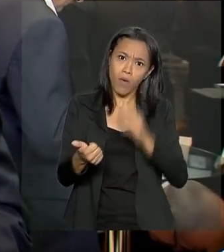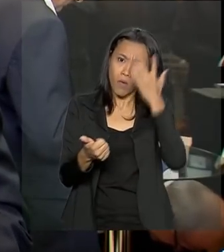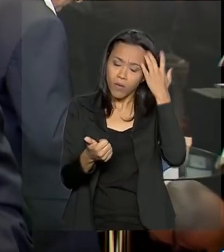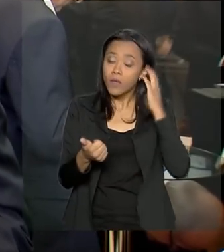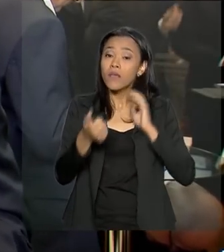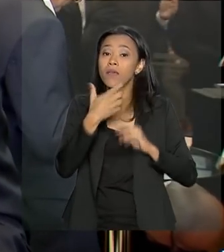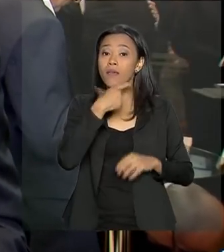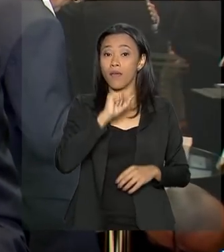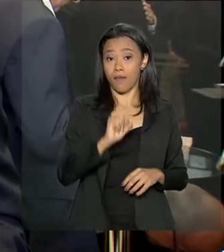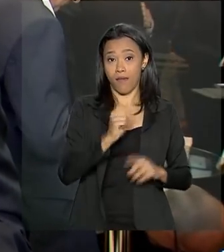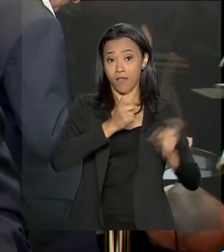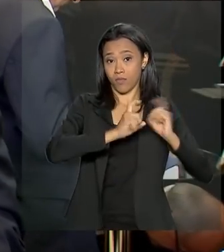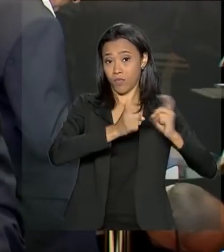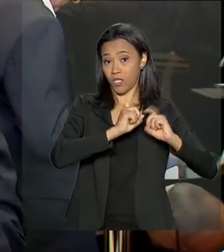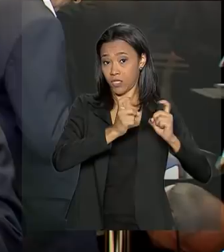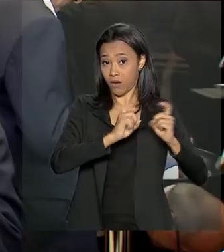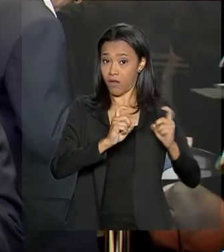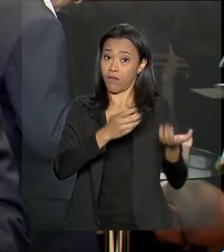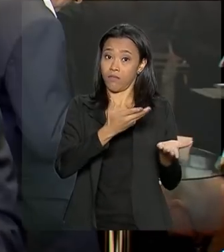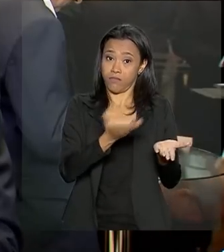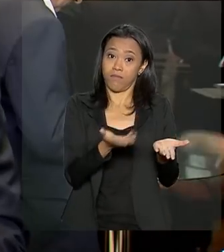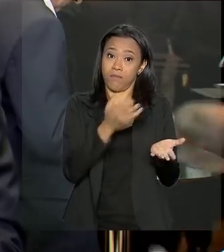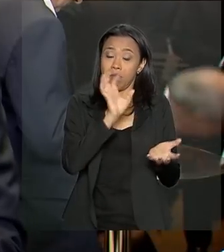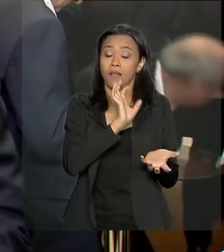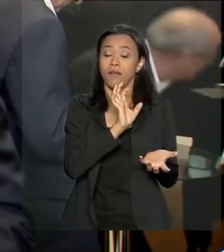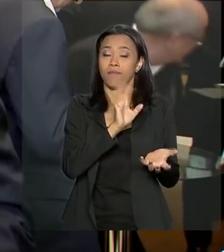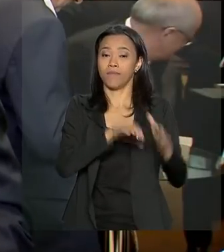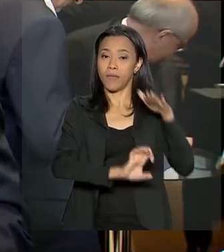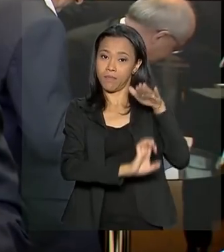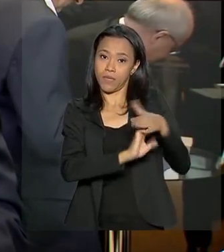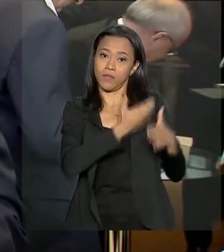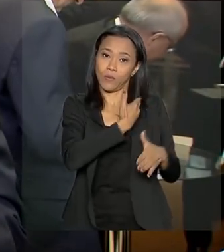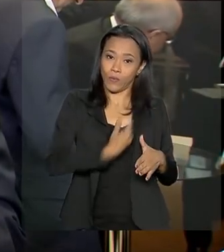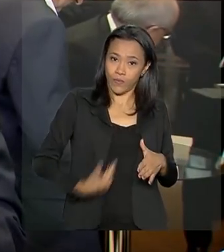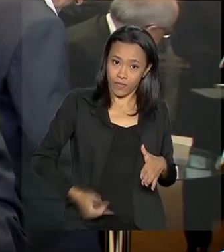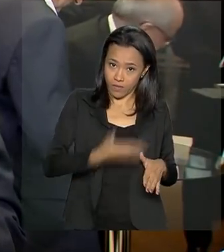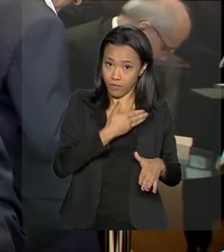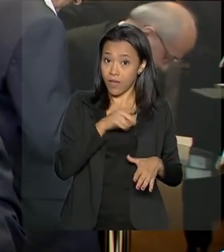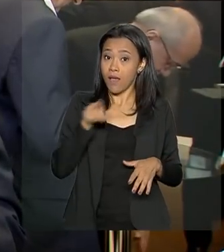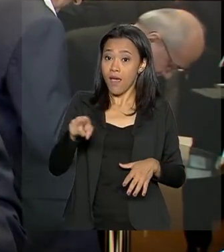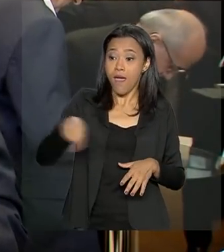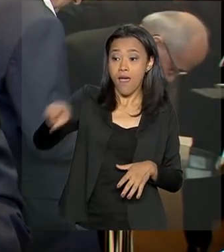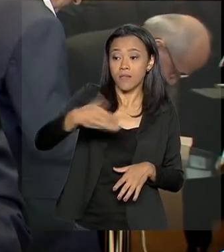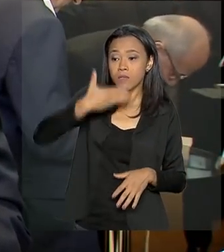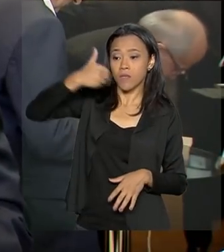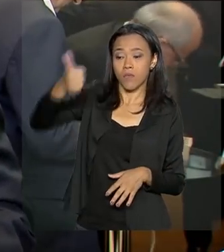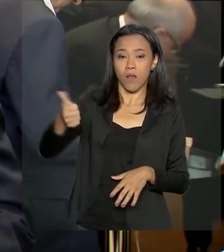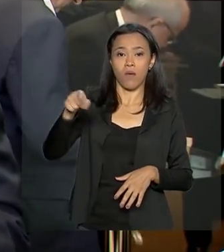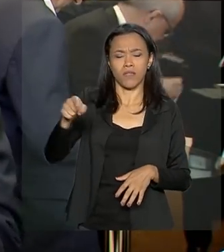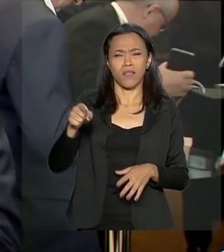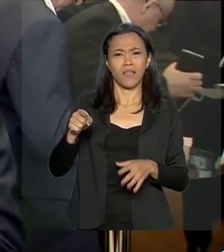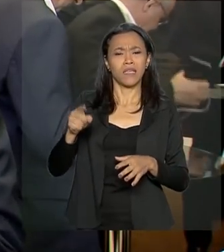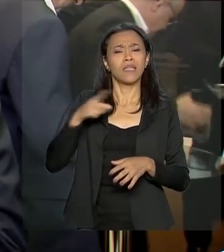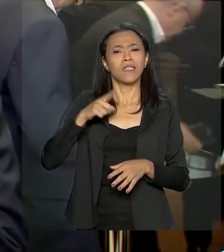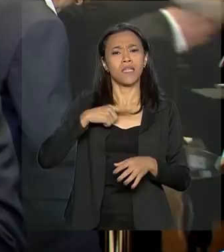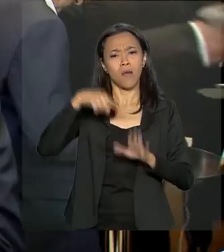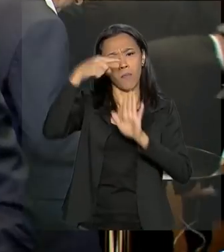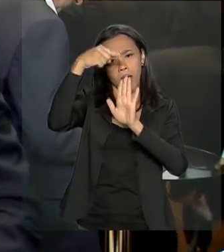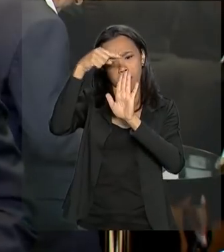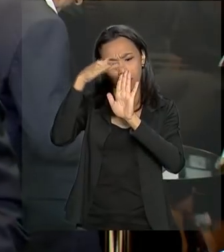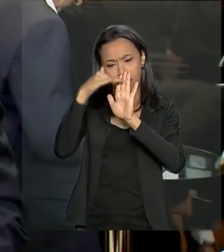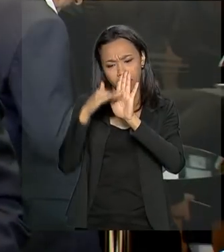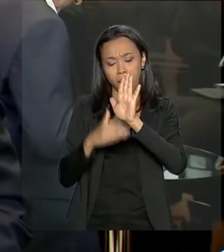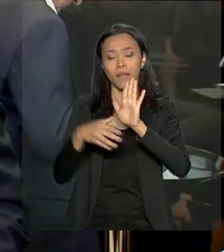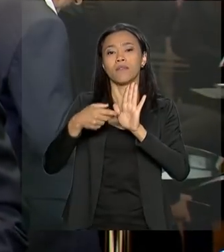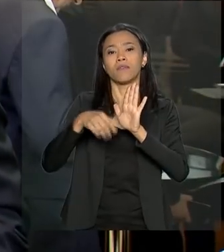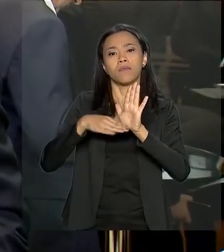são administrados pela Infraero. Tem nota em torno de 4,5 em uma escala que chega até nota 5. O